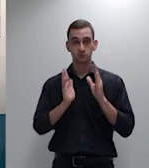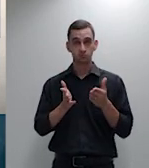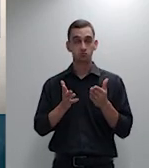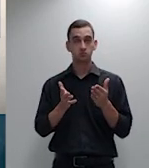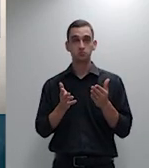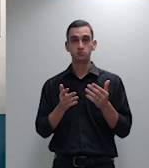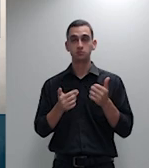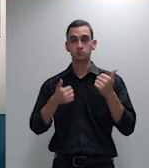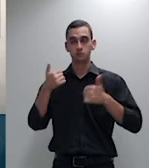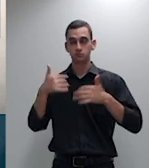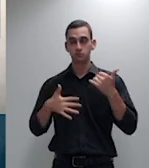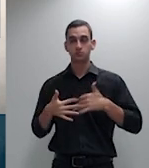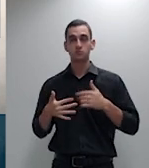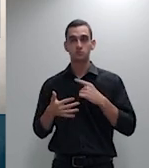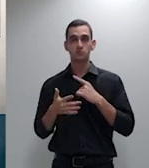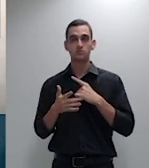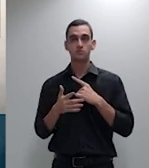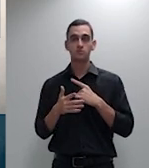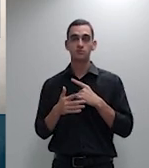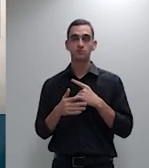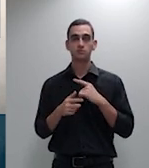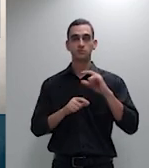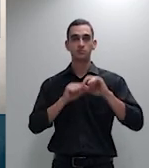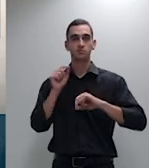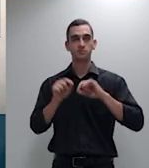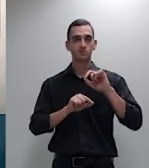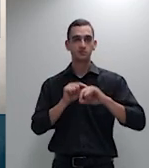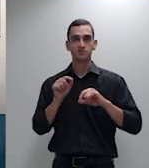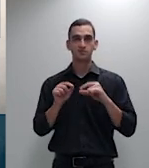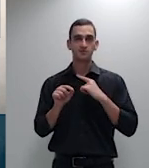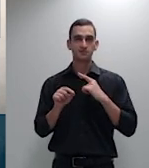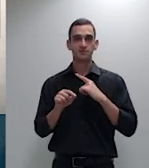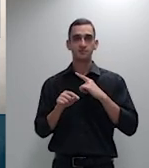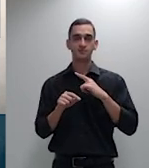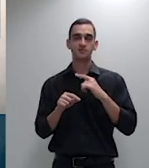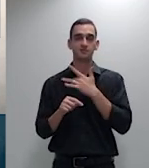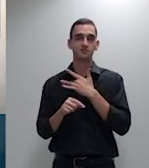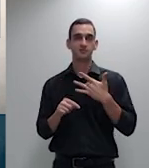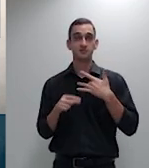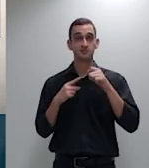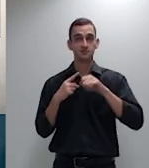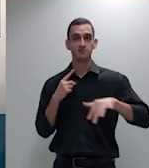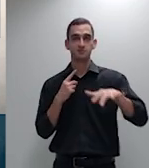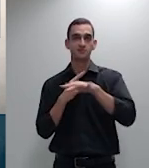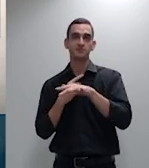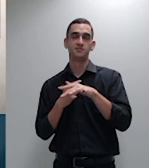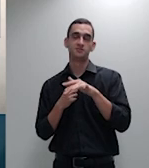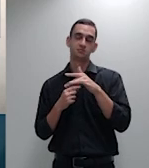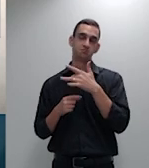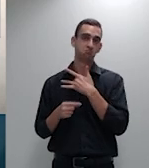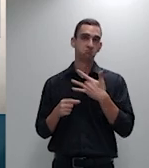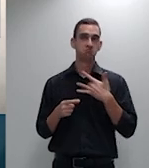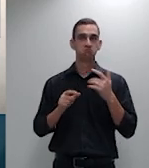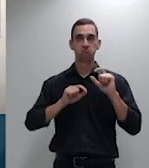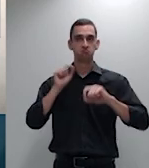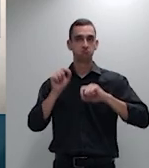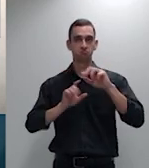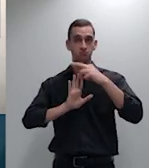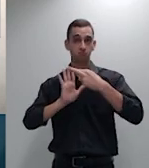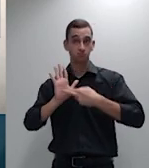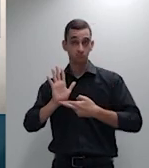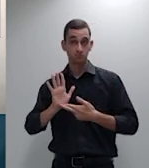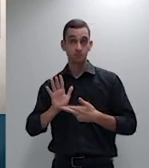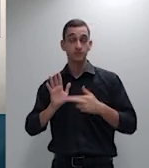lei dos planos de saúde quanto da da resolução normativa 63 de 2003 e